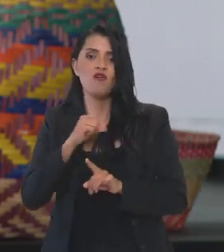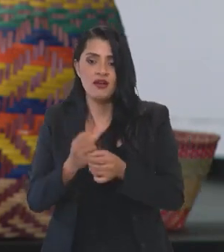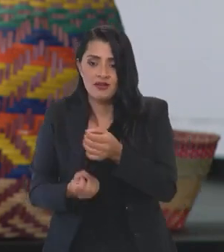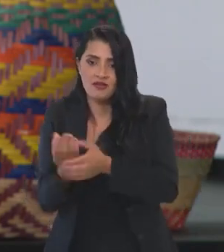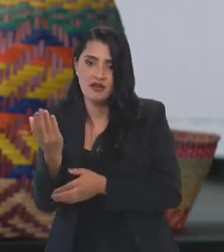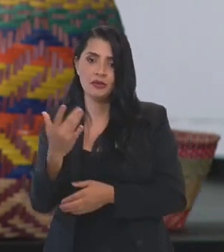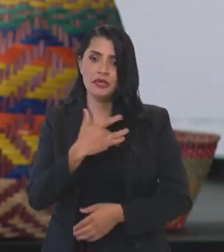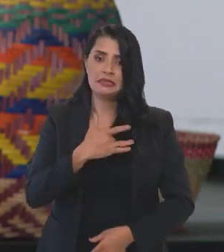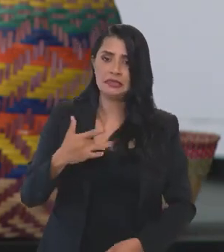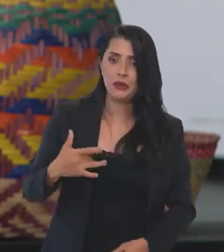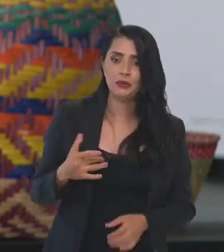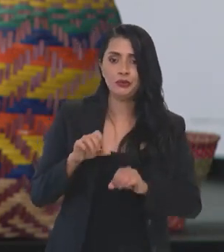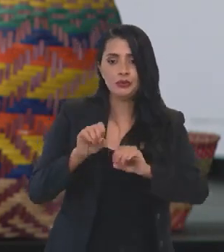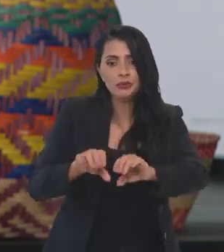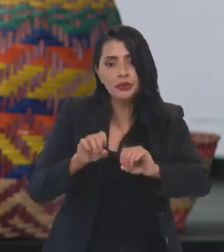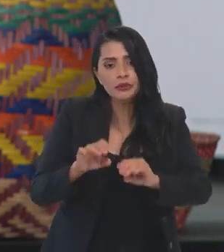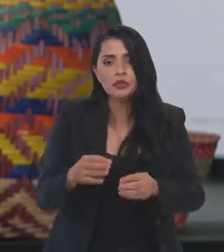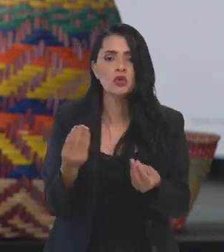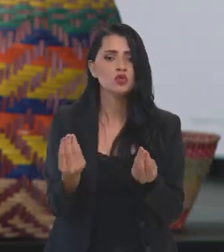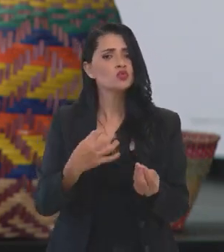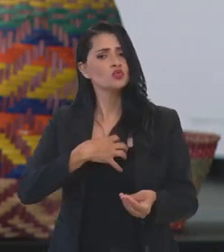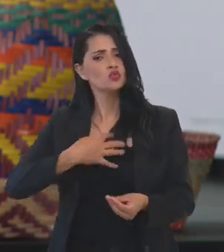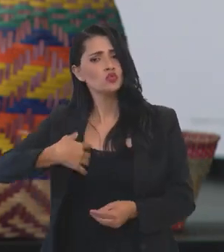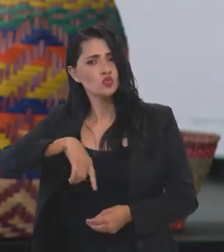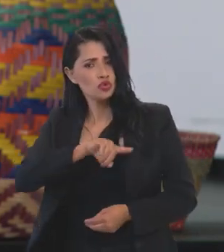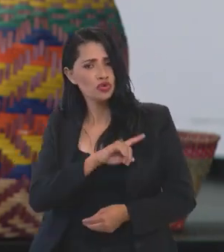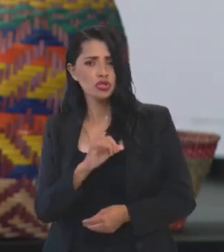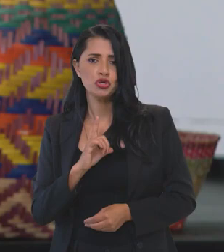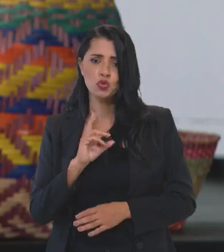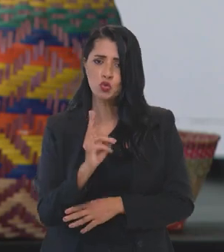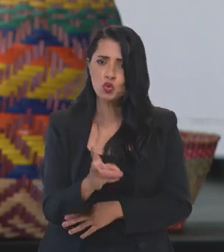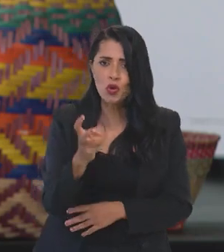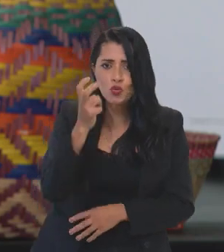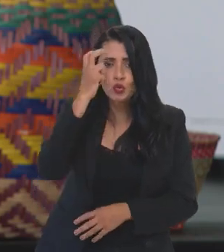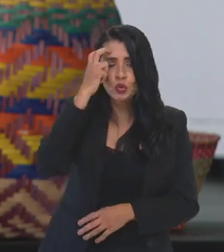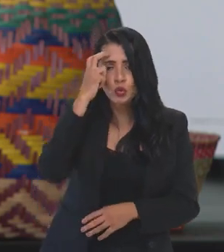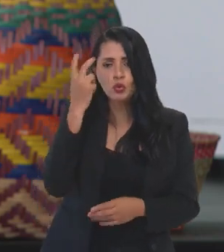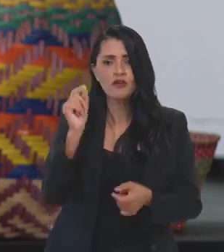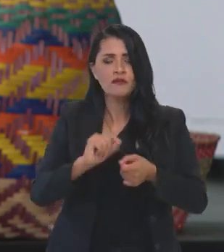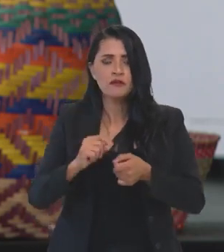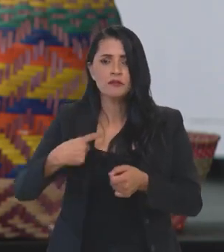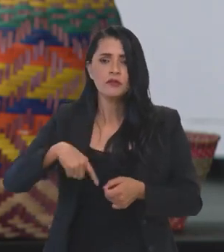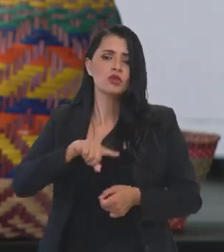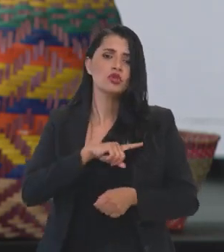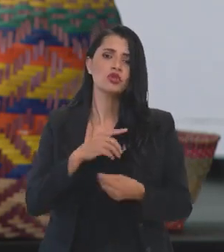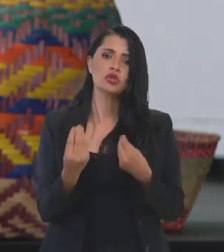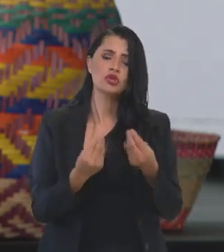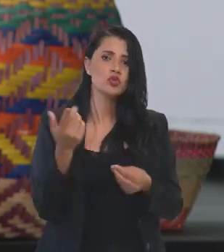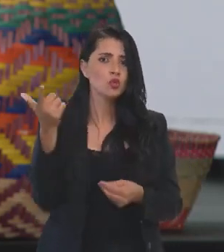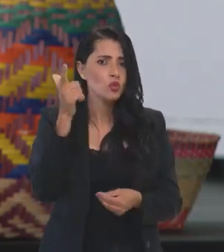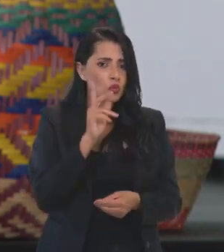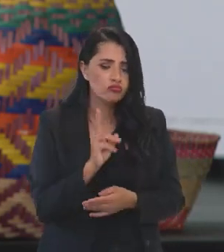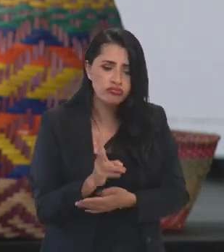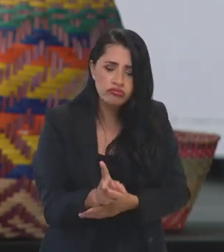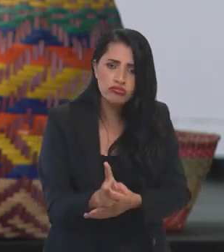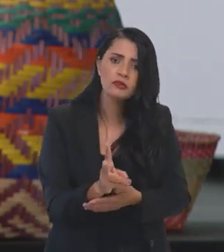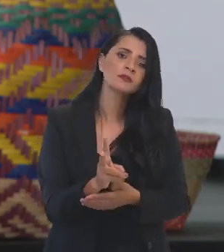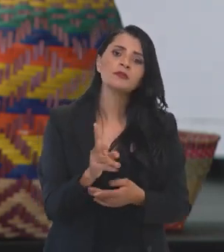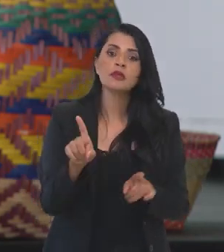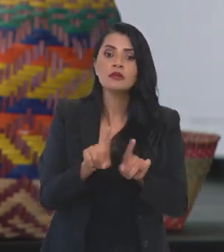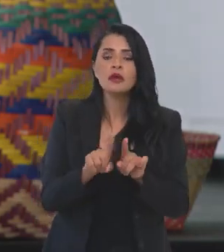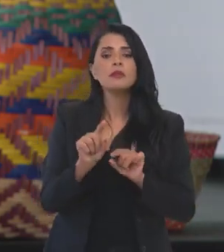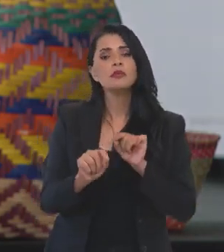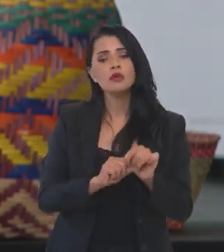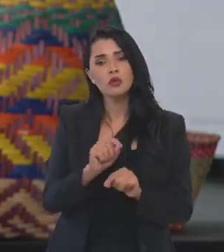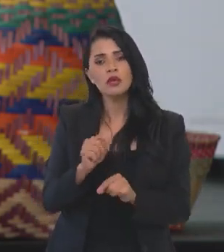que vêm a saúde, vem a educação, vem a forma de a gente manter a cultura, faz com que a gente conserve